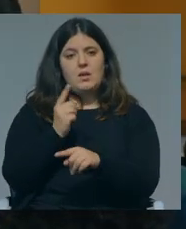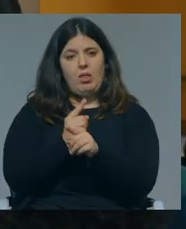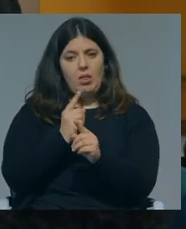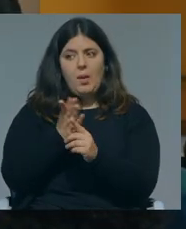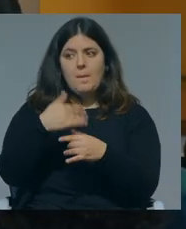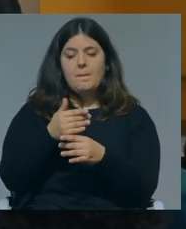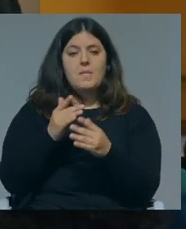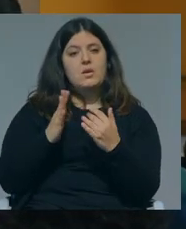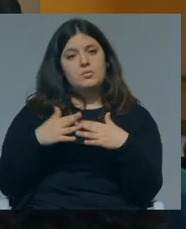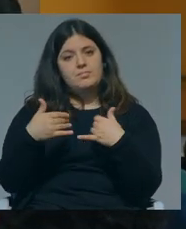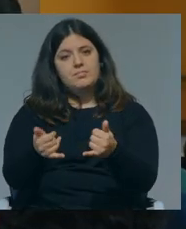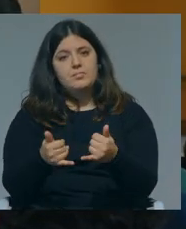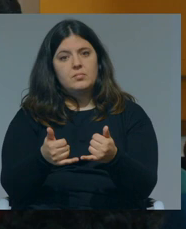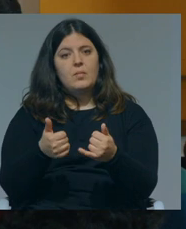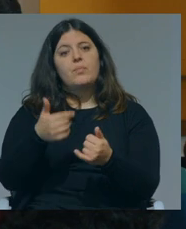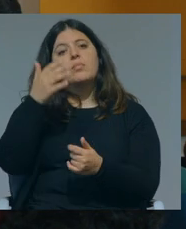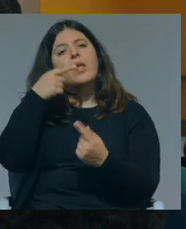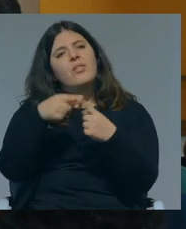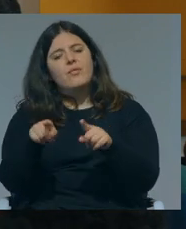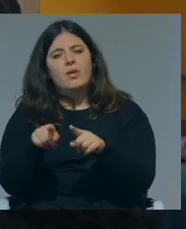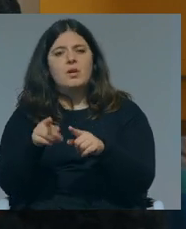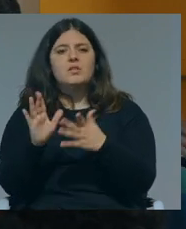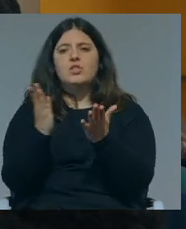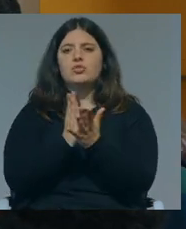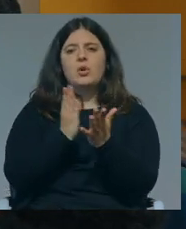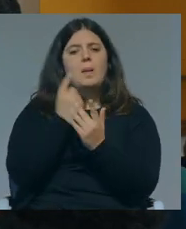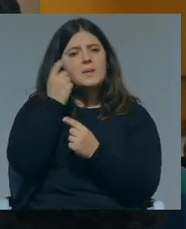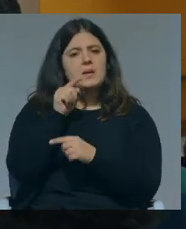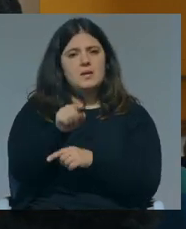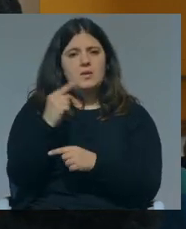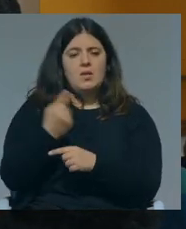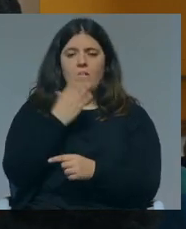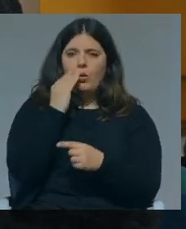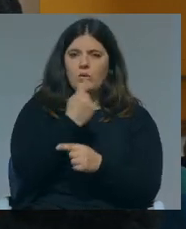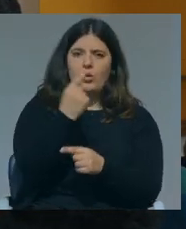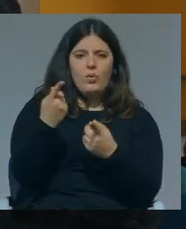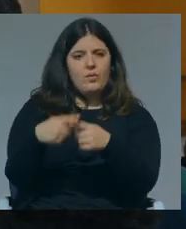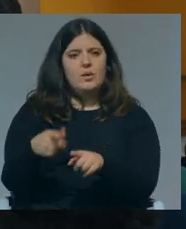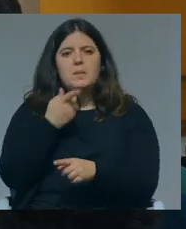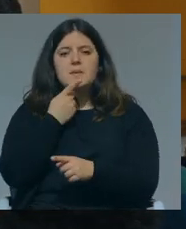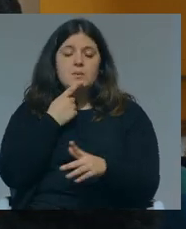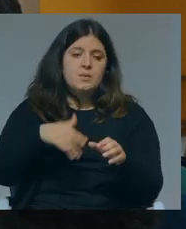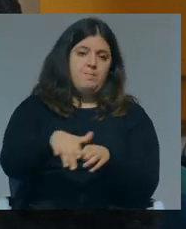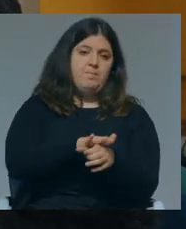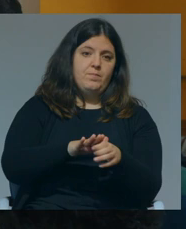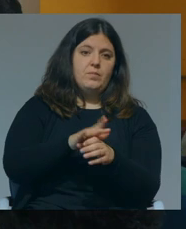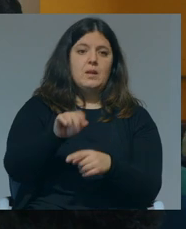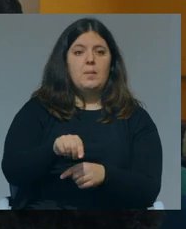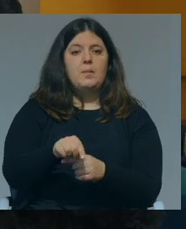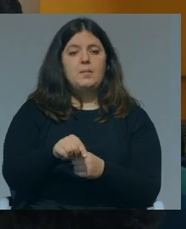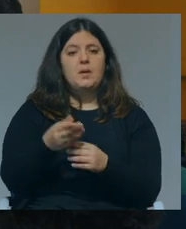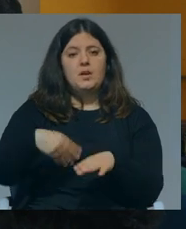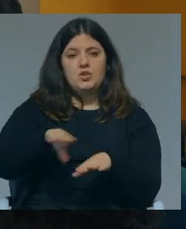coisa mas tem que ponto de partida para isso ser considerado a carreira diferente e a escola tem que pensar nisso porque o problema é diferente e o pessoal tem que ter contexto também só